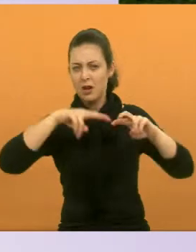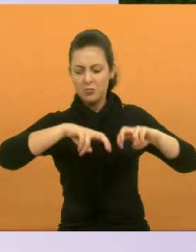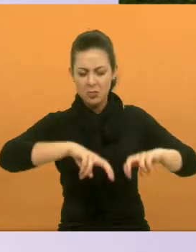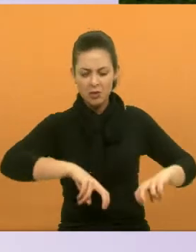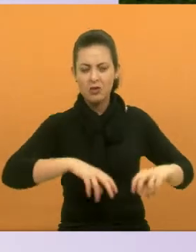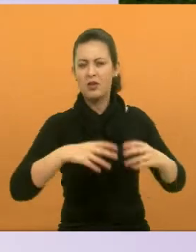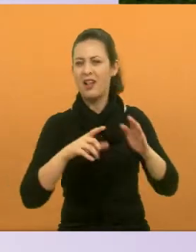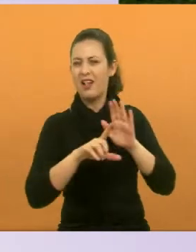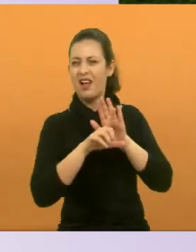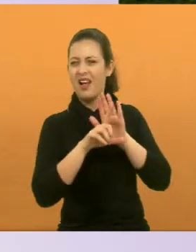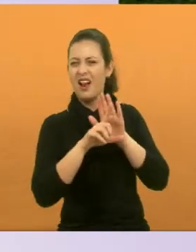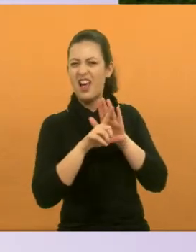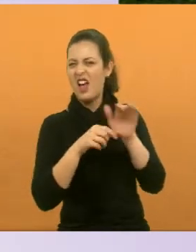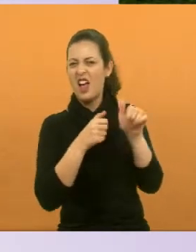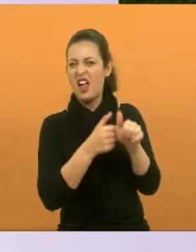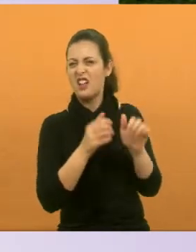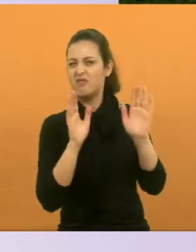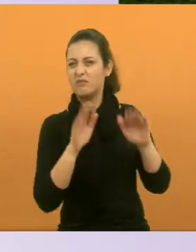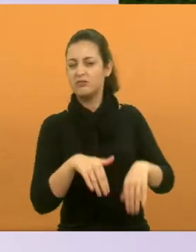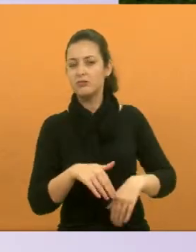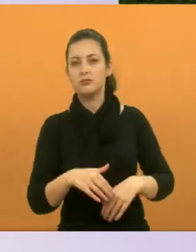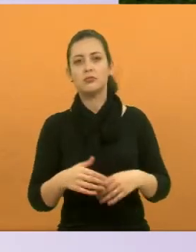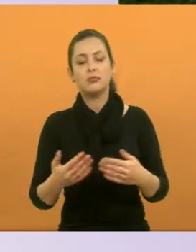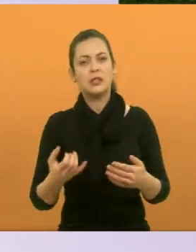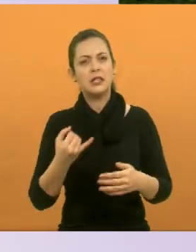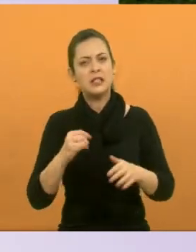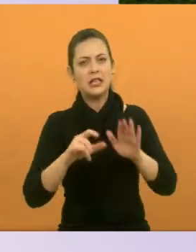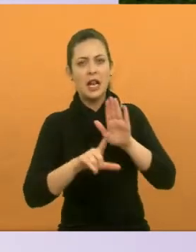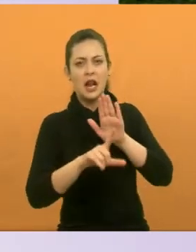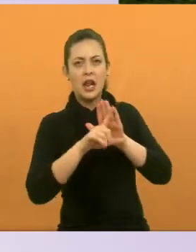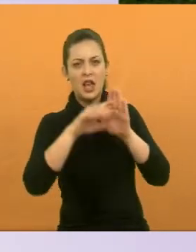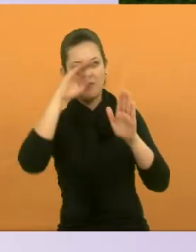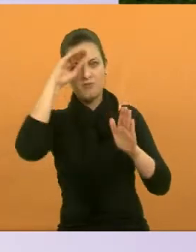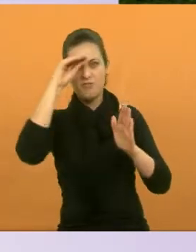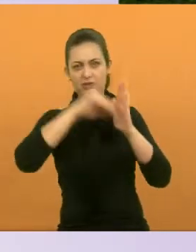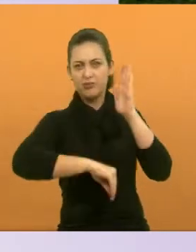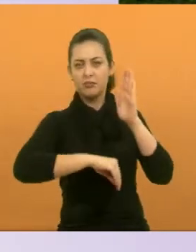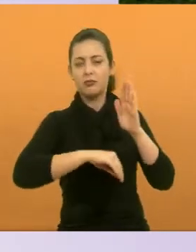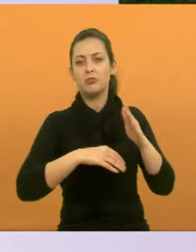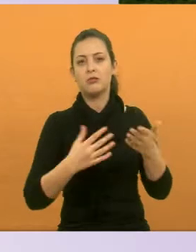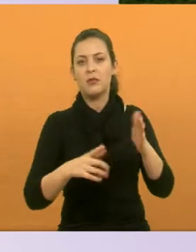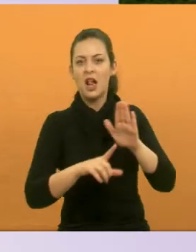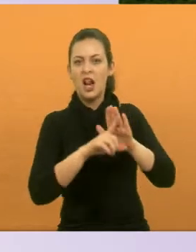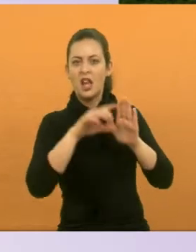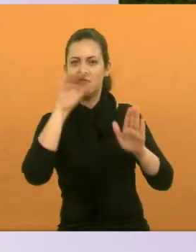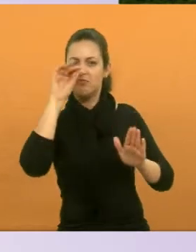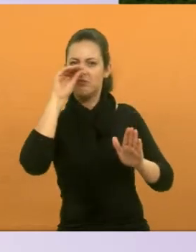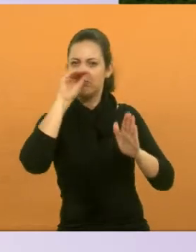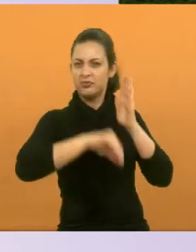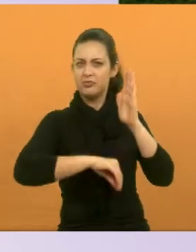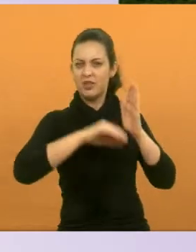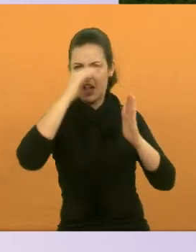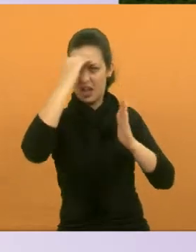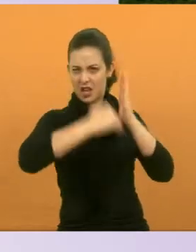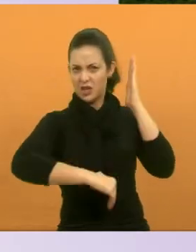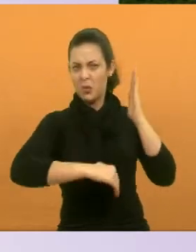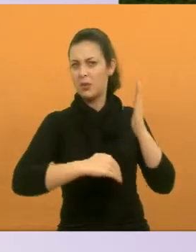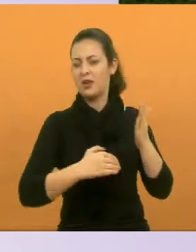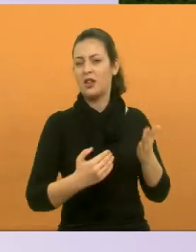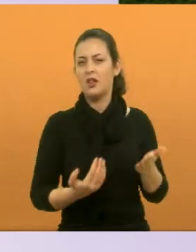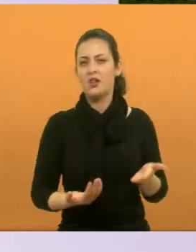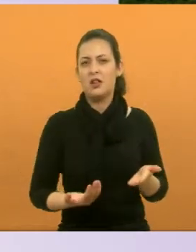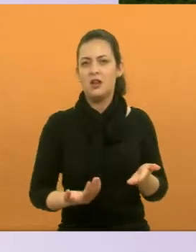não são seguidas. Então, se a lei não é seguida, a lei não é cumprida, como que nós vamos...